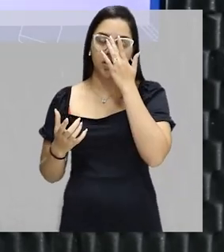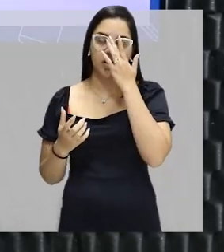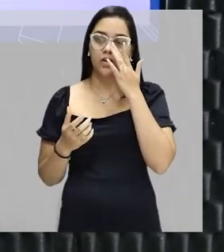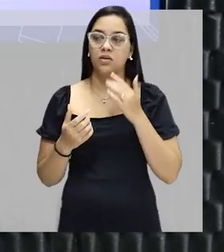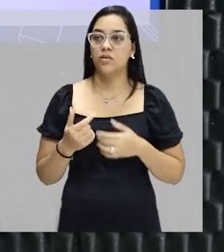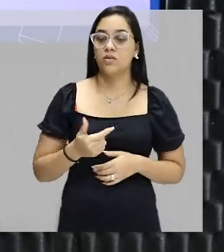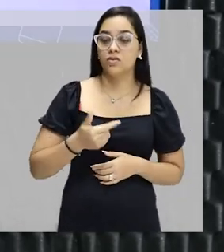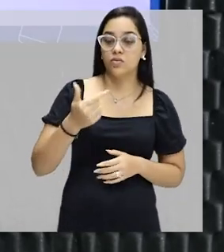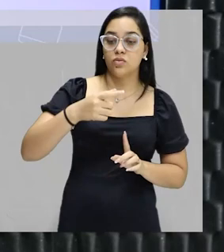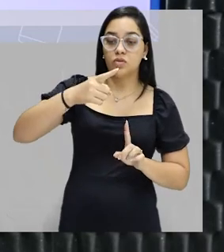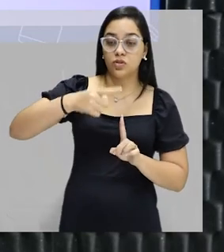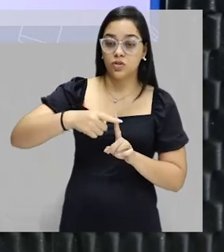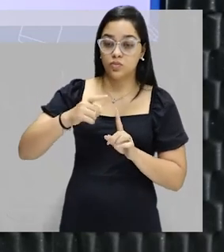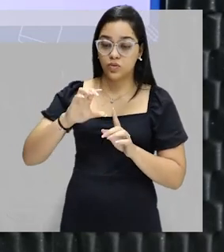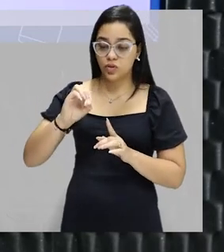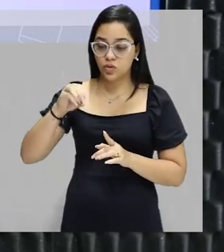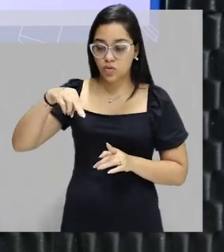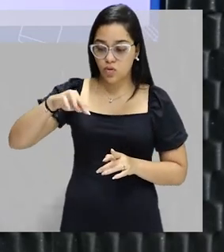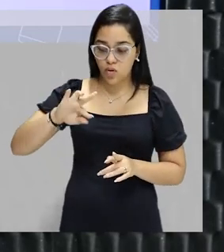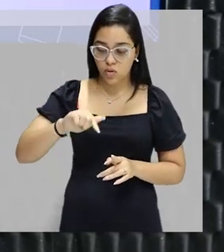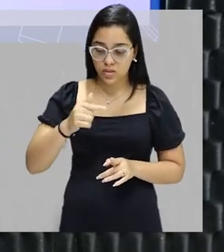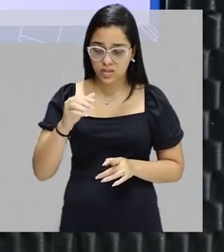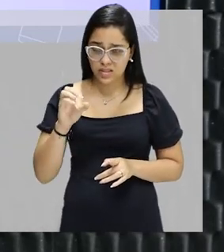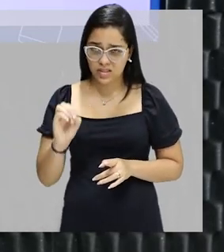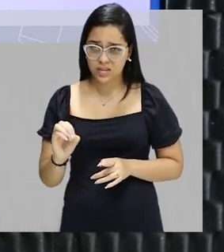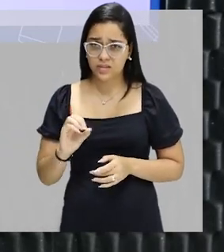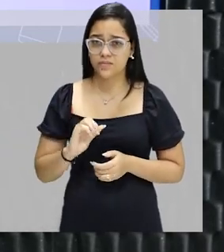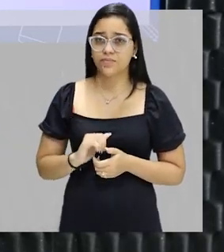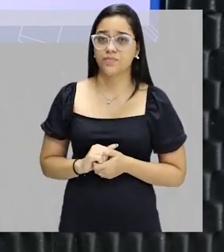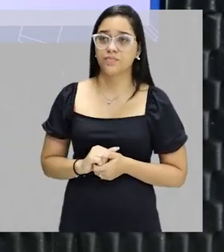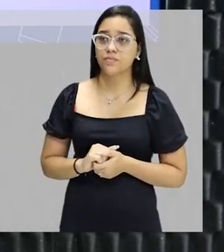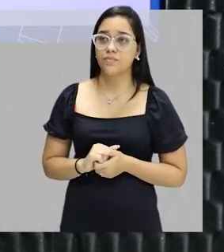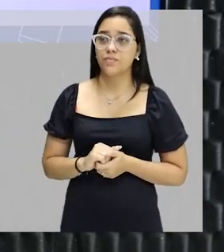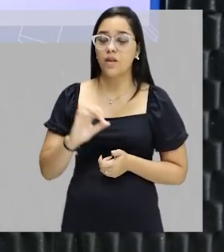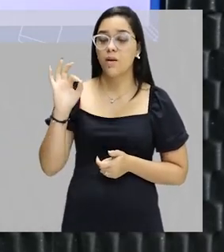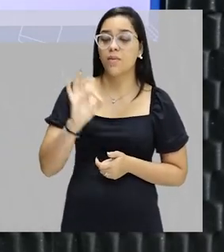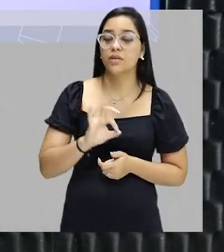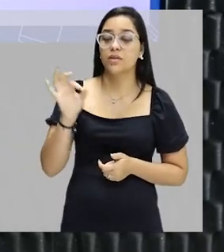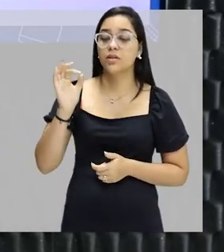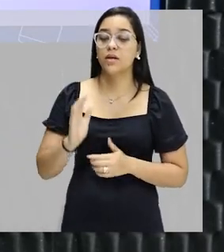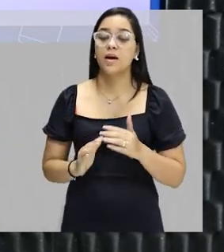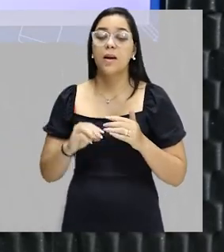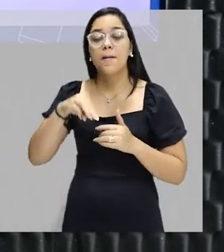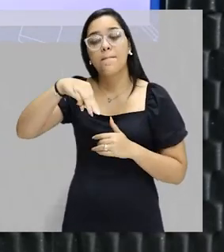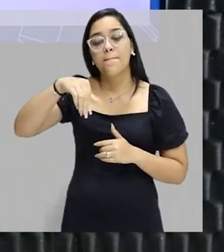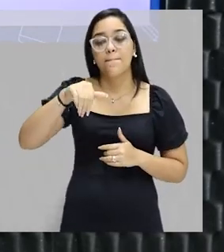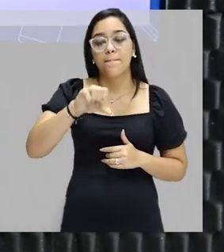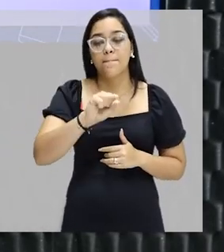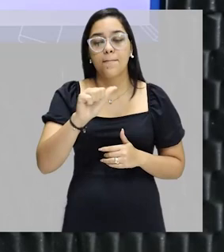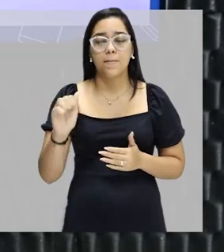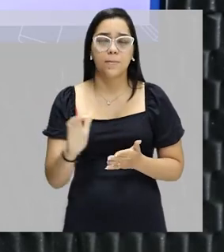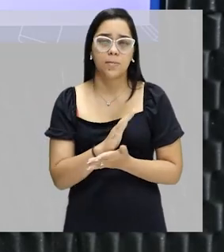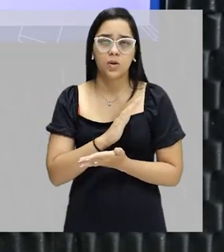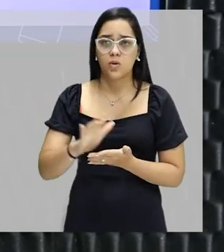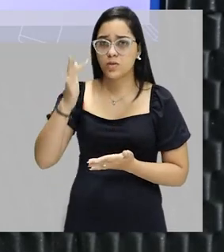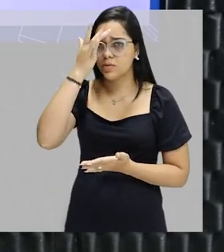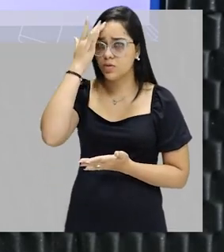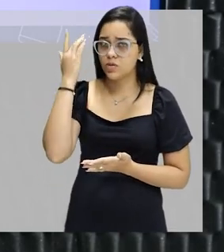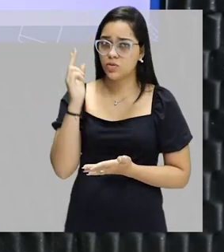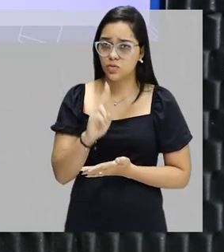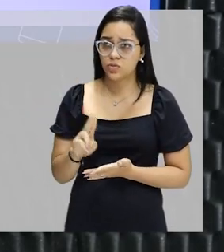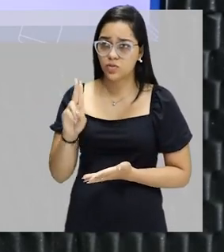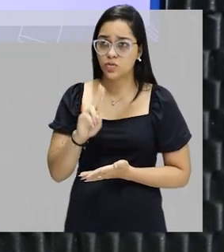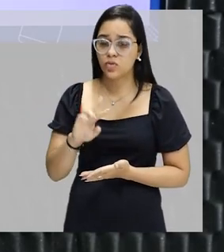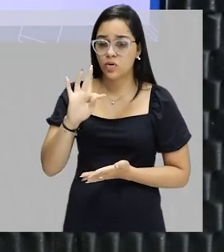segundo tipo de concentração, certo? Porcentagem em massa, que também alguns autores vão chamar de